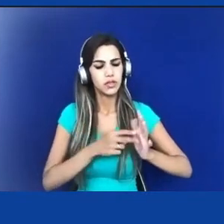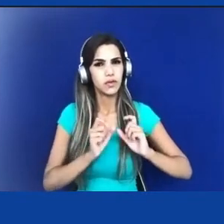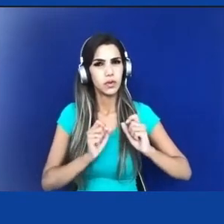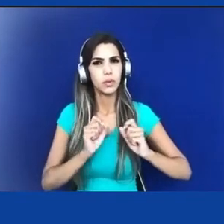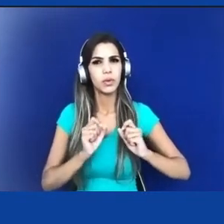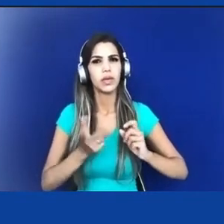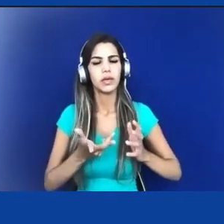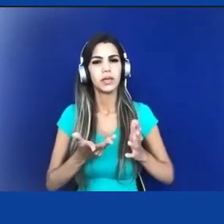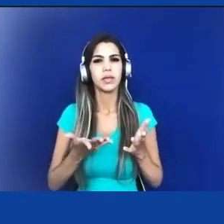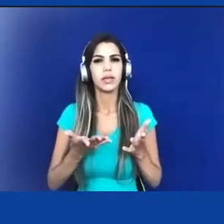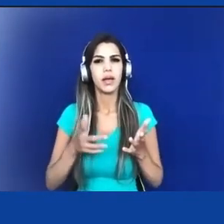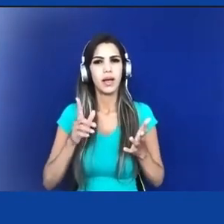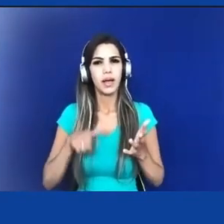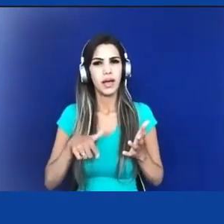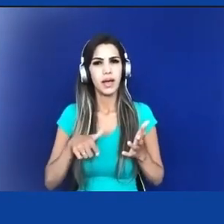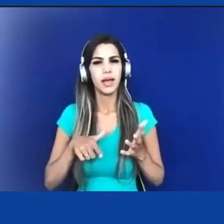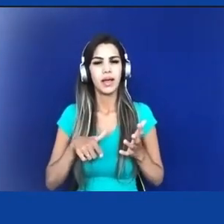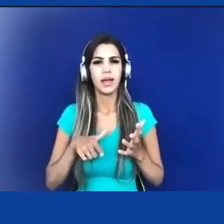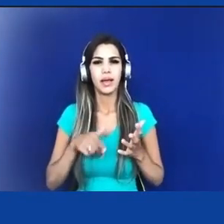fazer o jogo para outro.